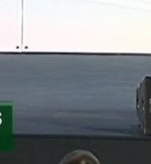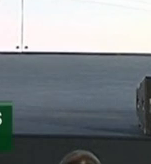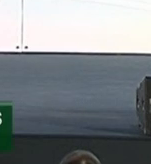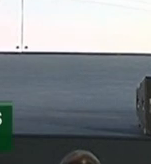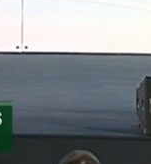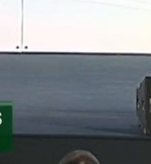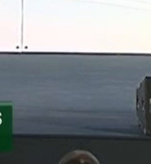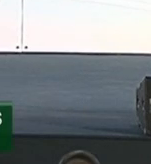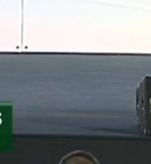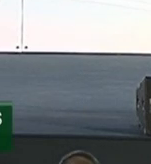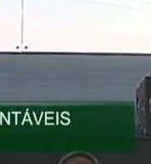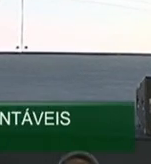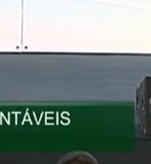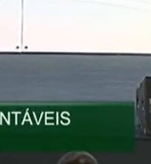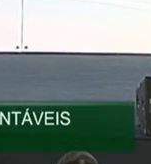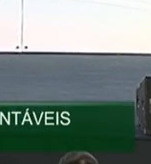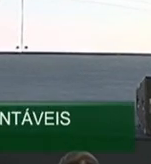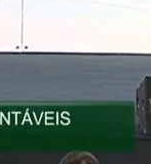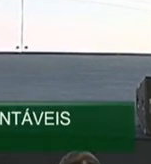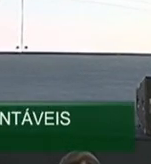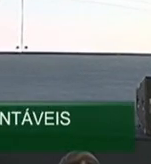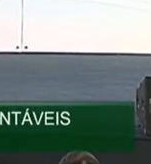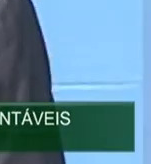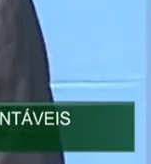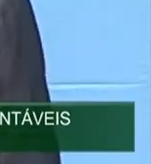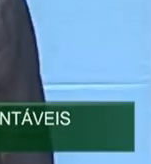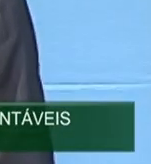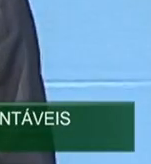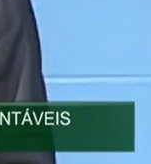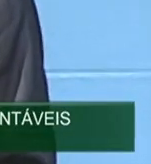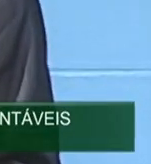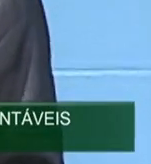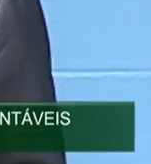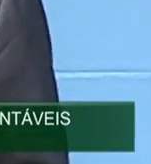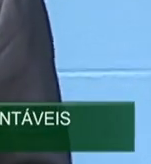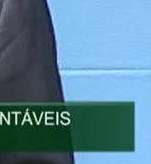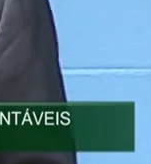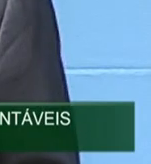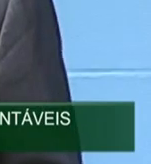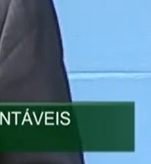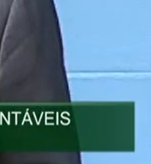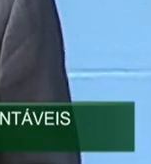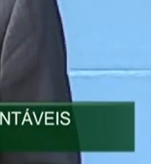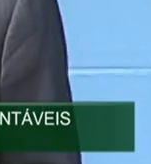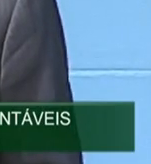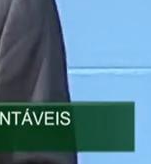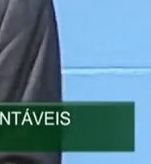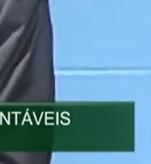infantil.